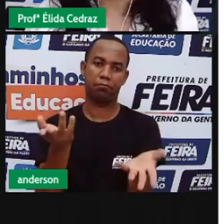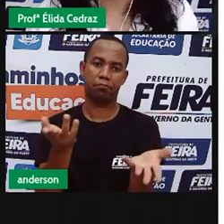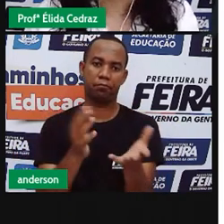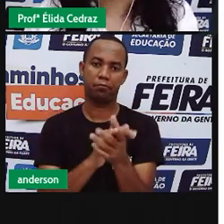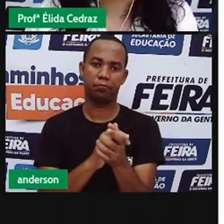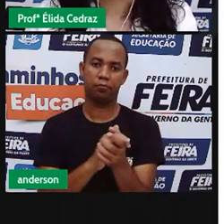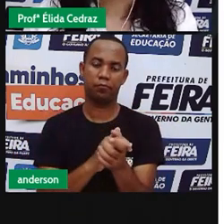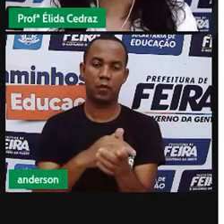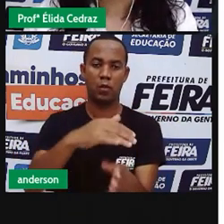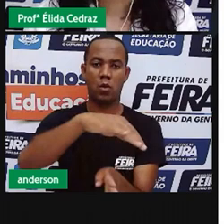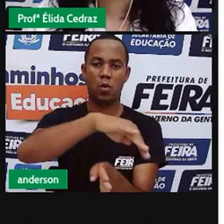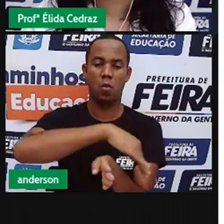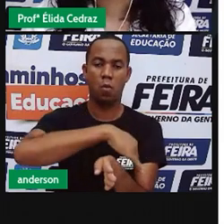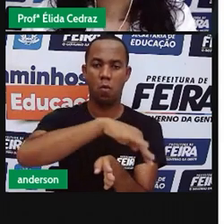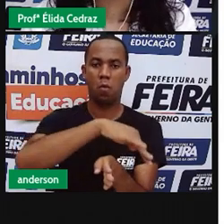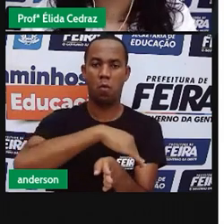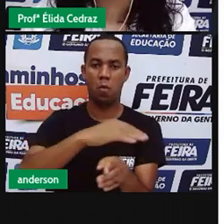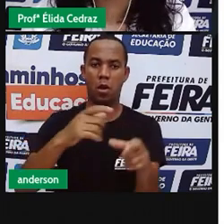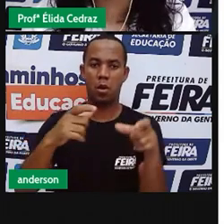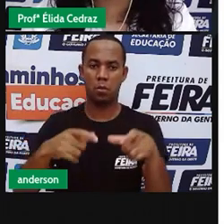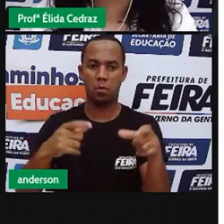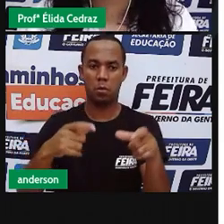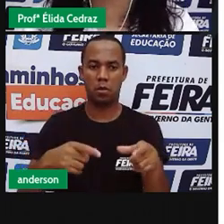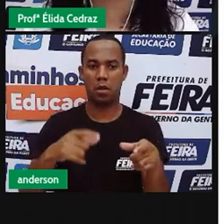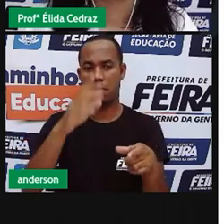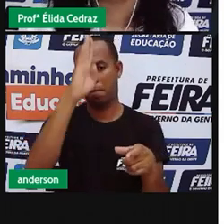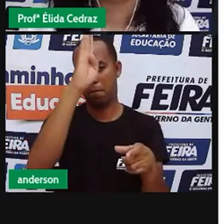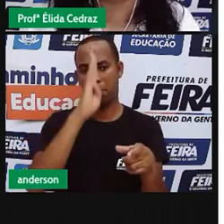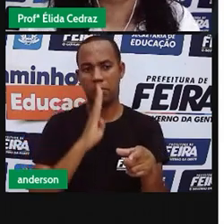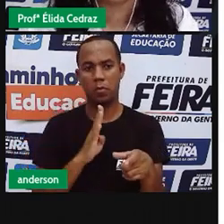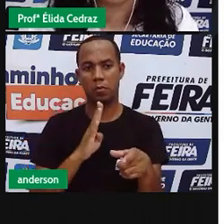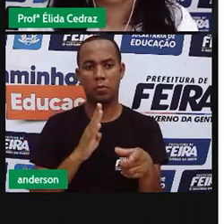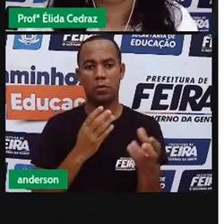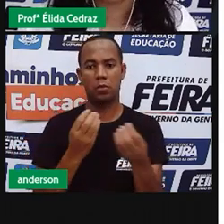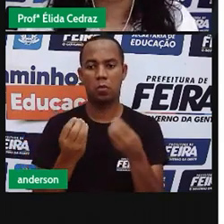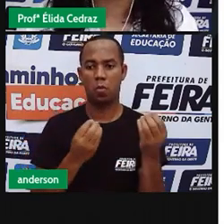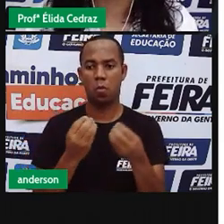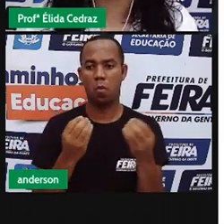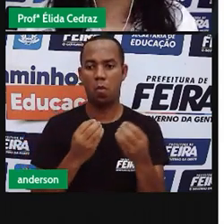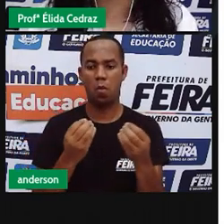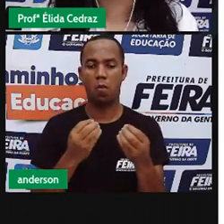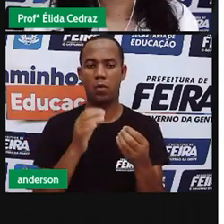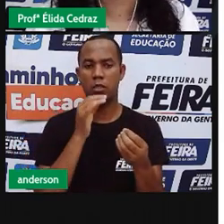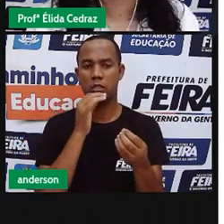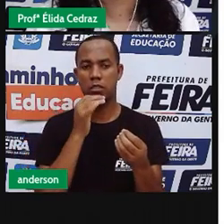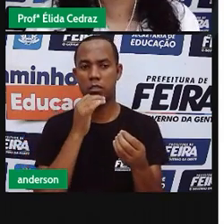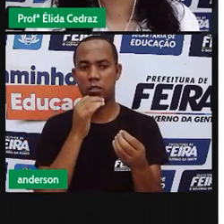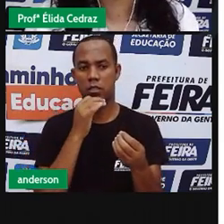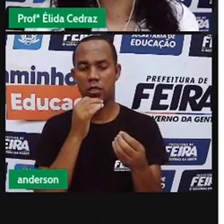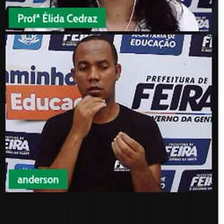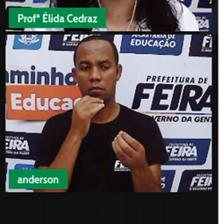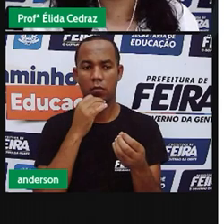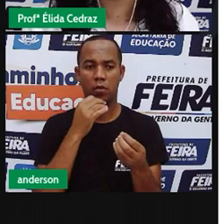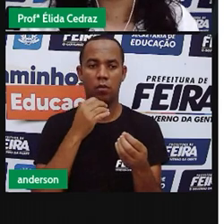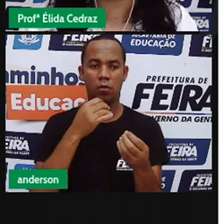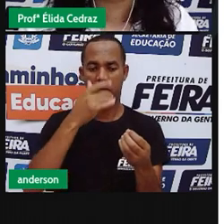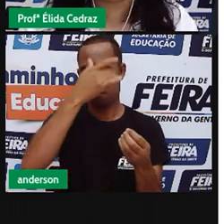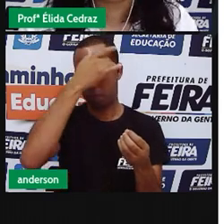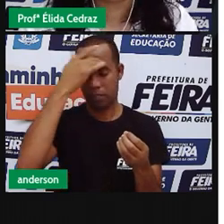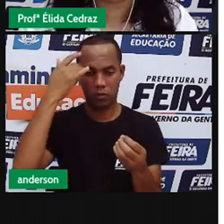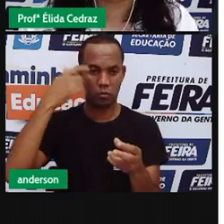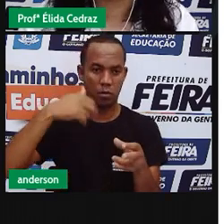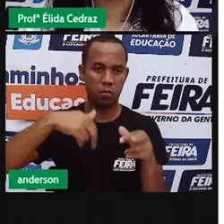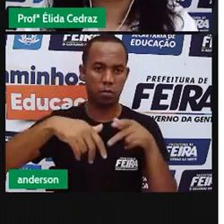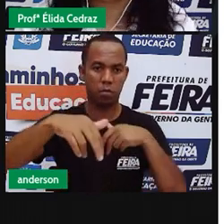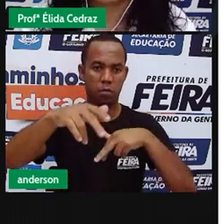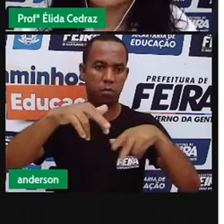A rua é um espaço público e coletivo destinado para o trânsito de veículos e de